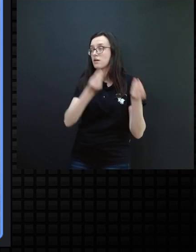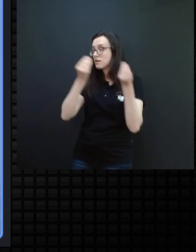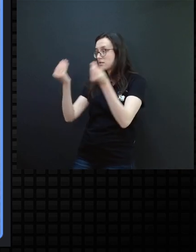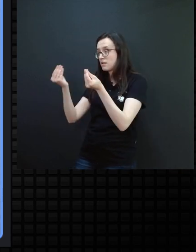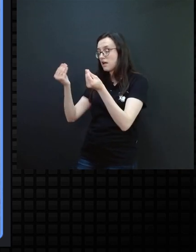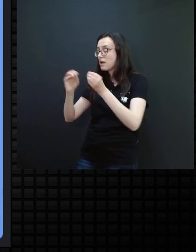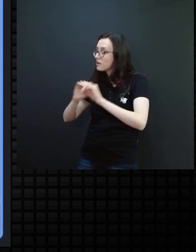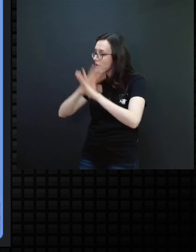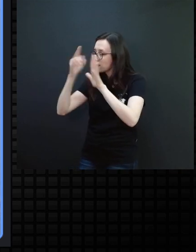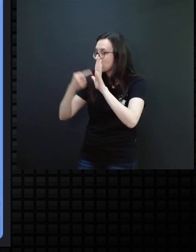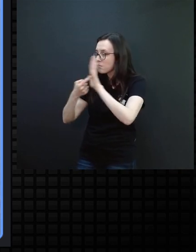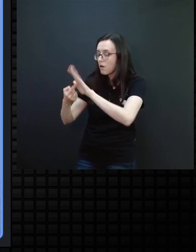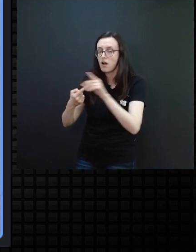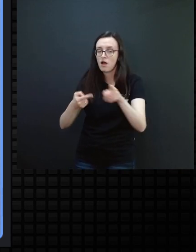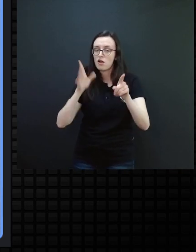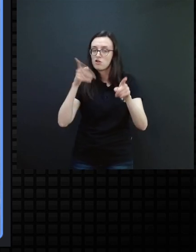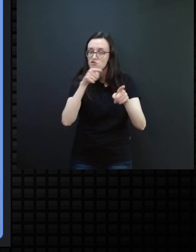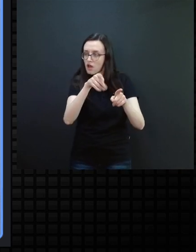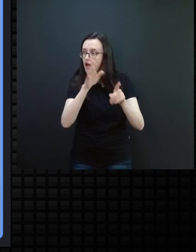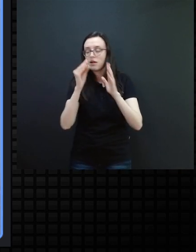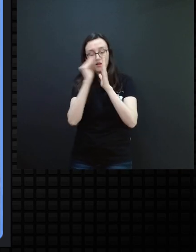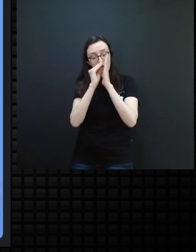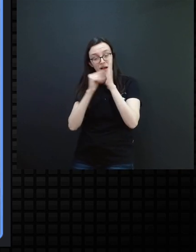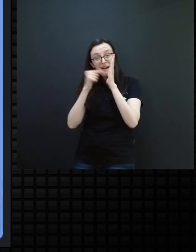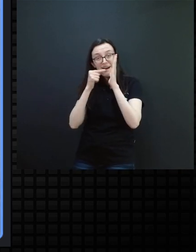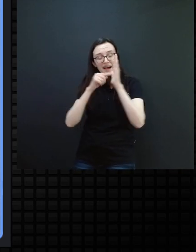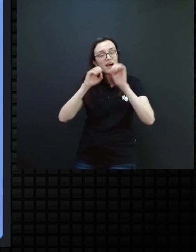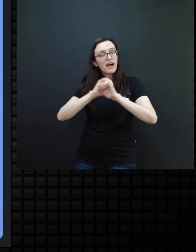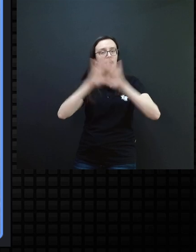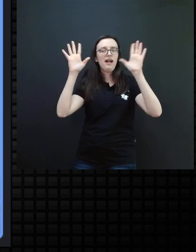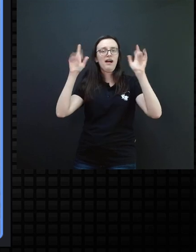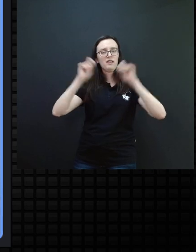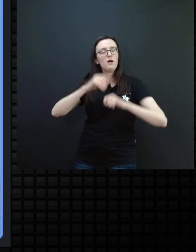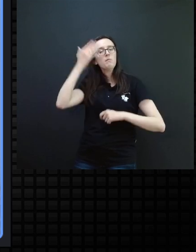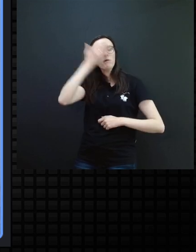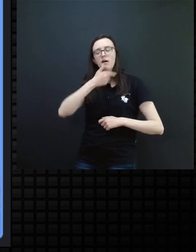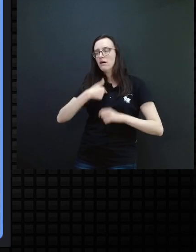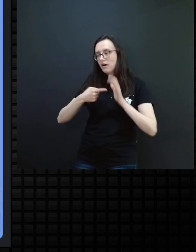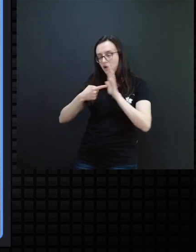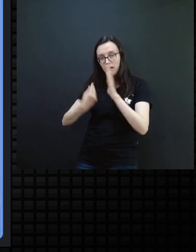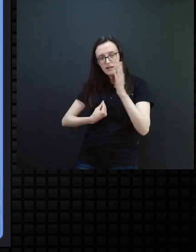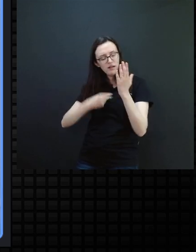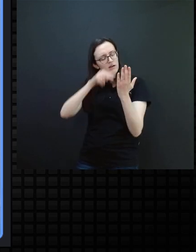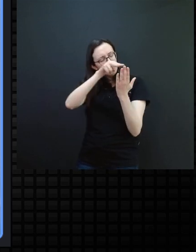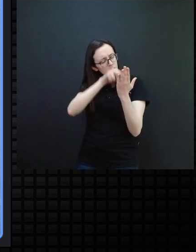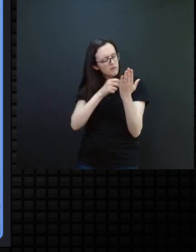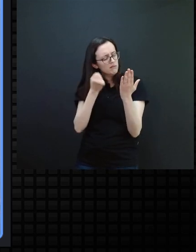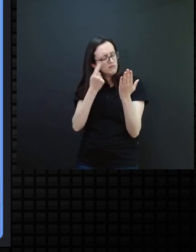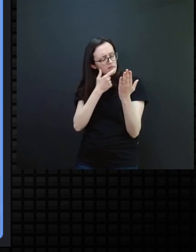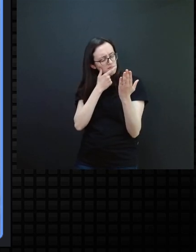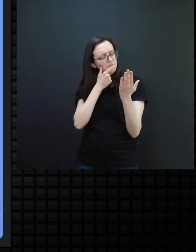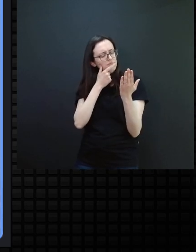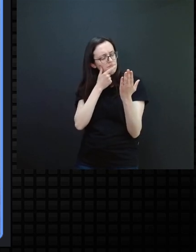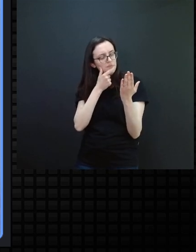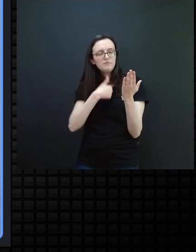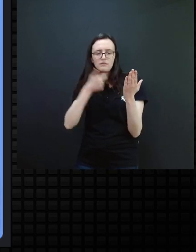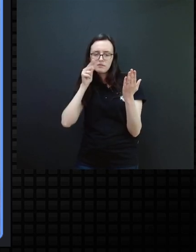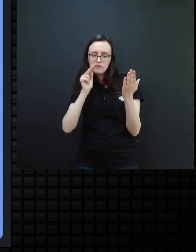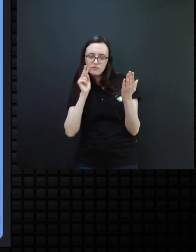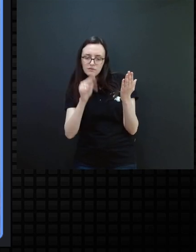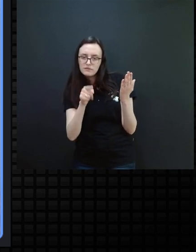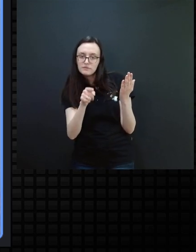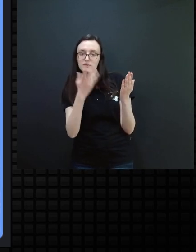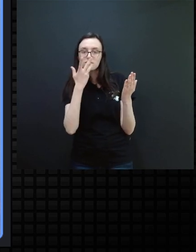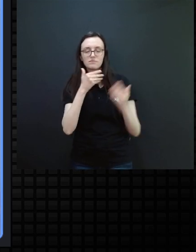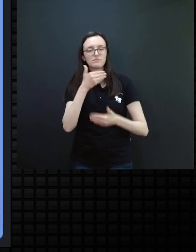clareza do que ele está lendo ali, fica evidente, parece que eu estou lendo um documento ali, e estou vendo a criança,